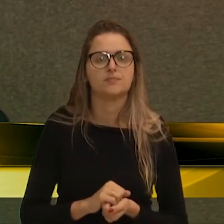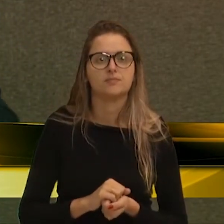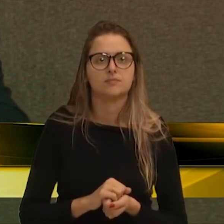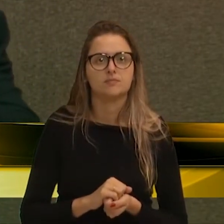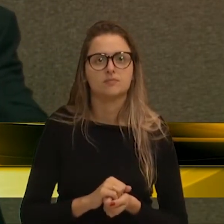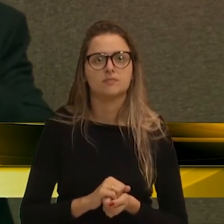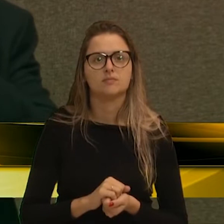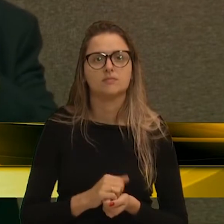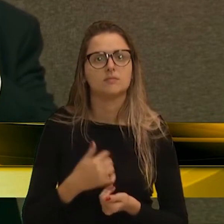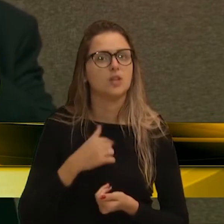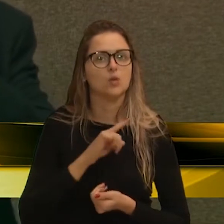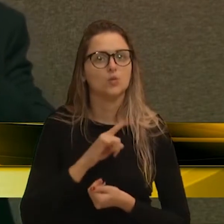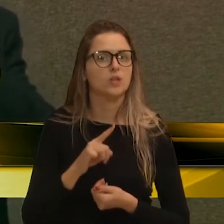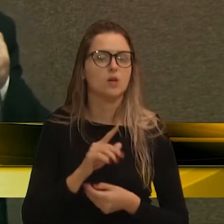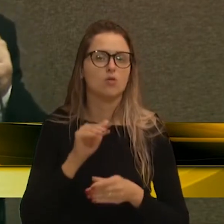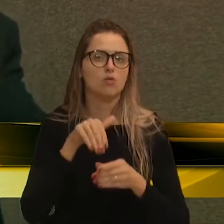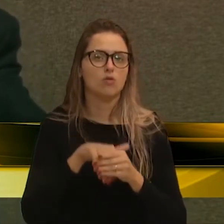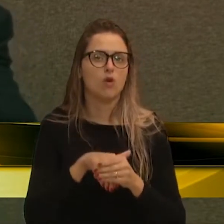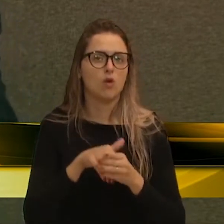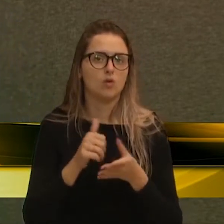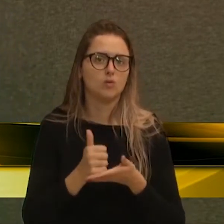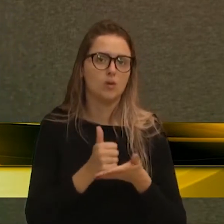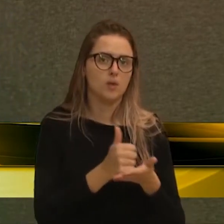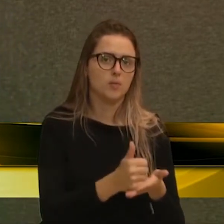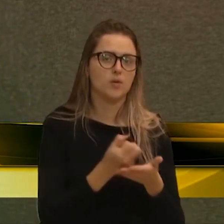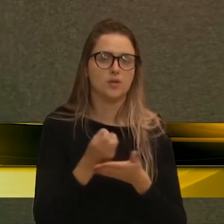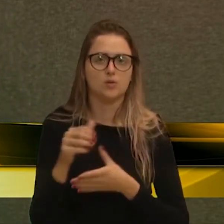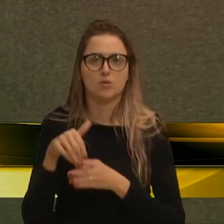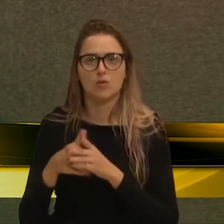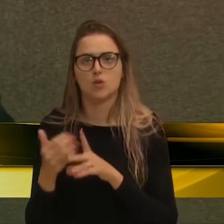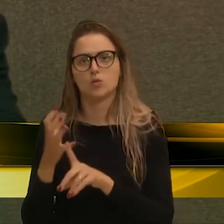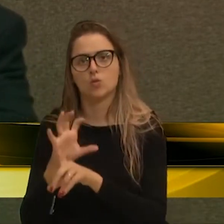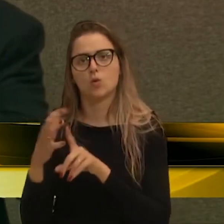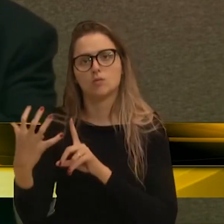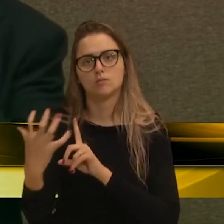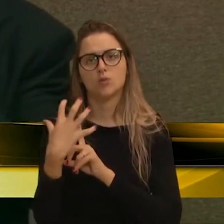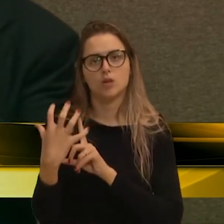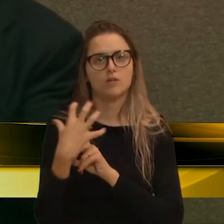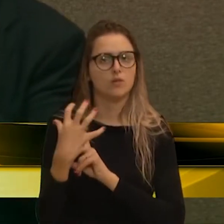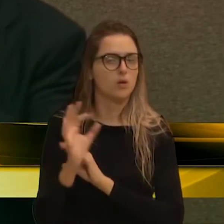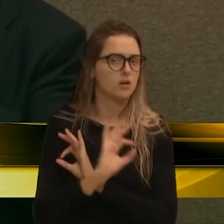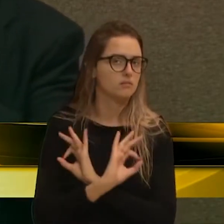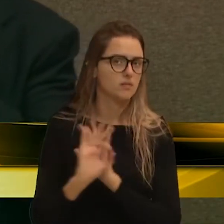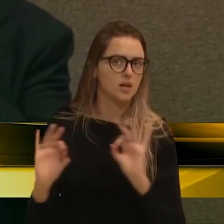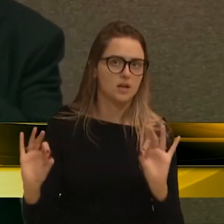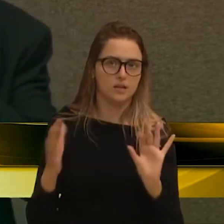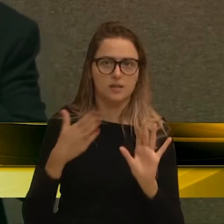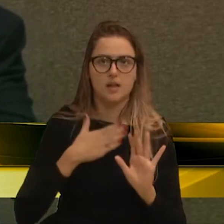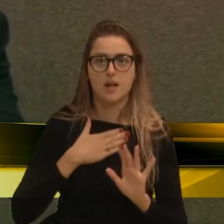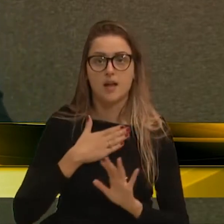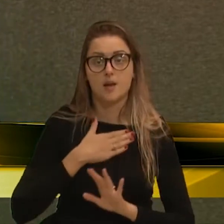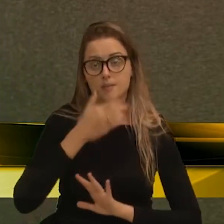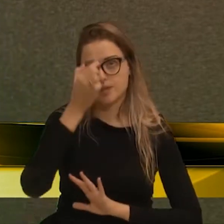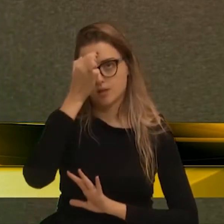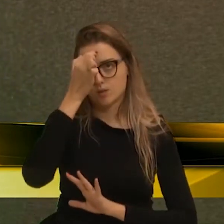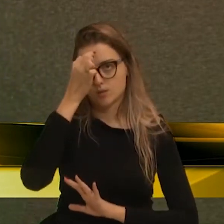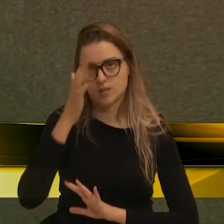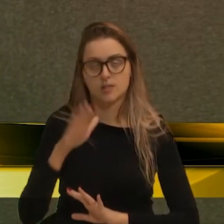Não vou votar favorável ou contrário por pressão de ninguém, mas com a minha consciência.